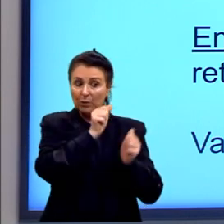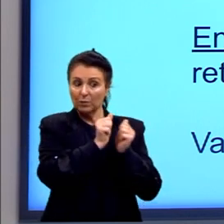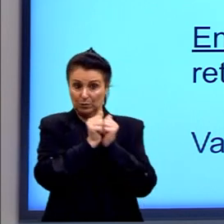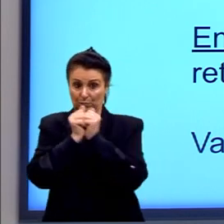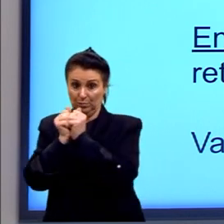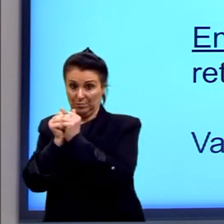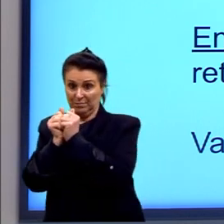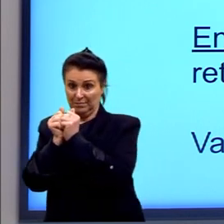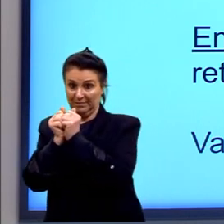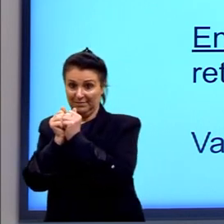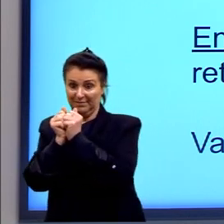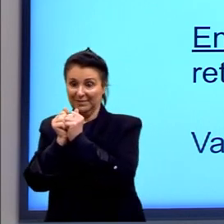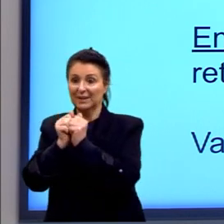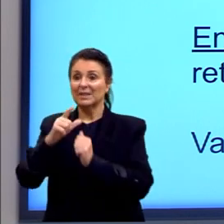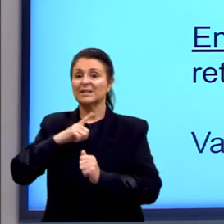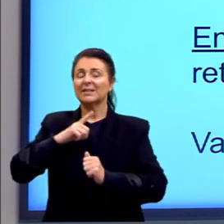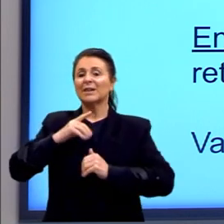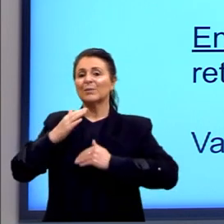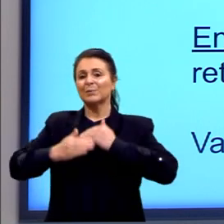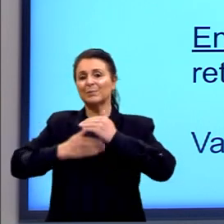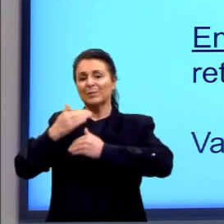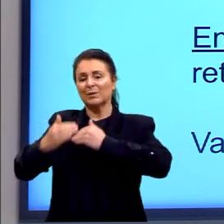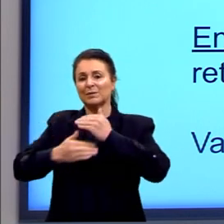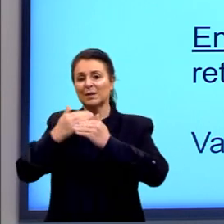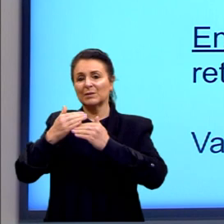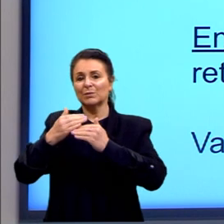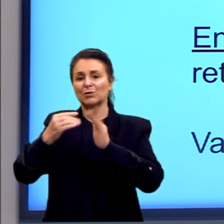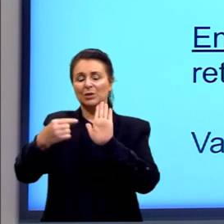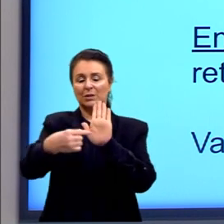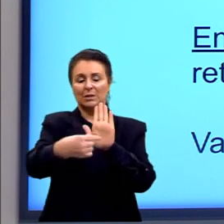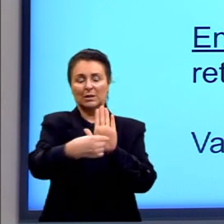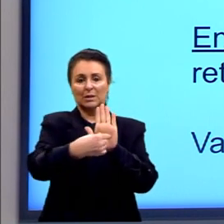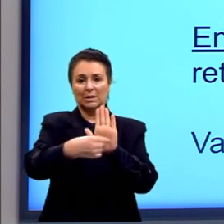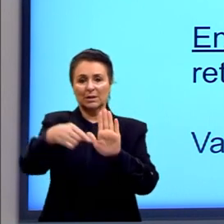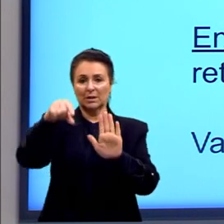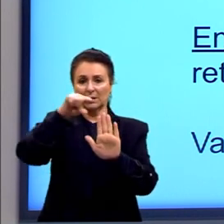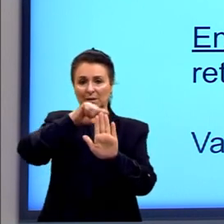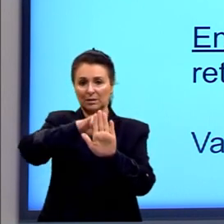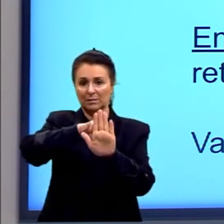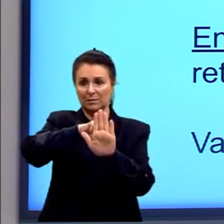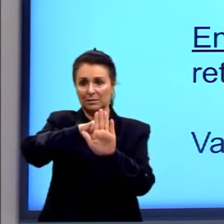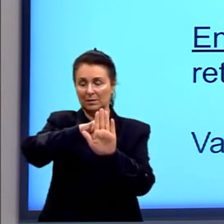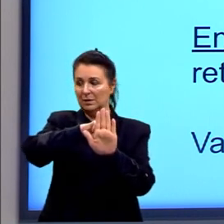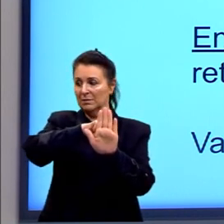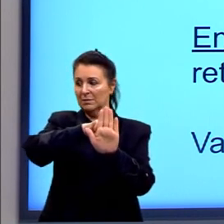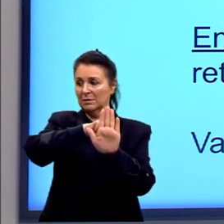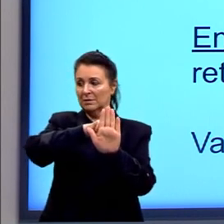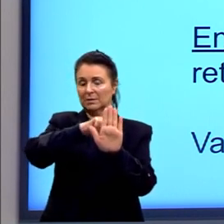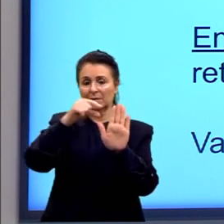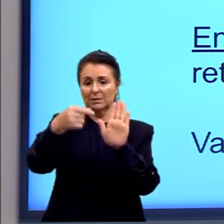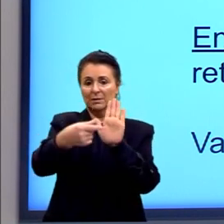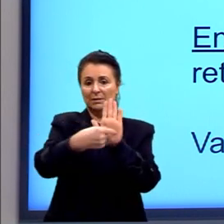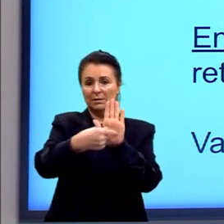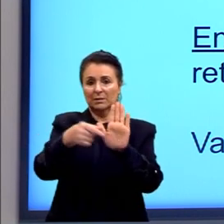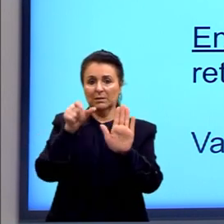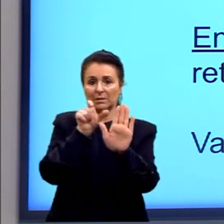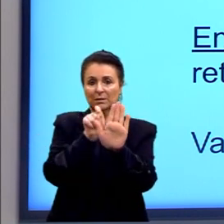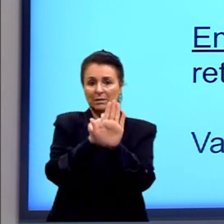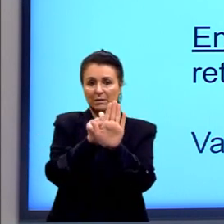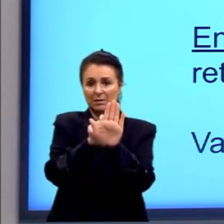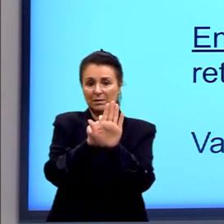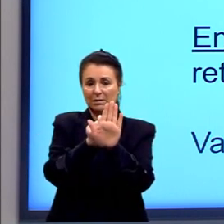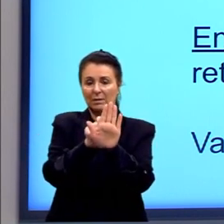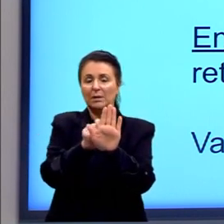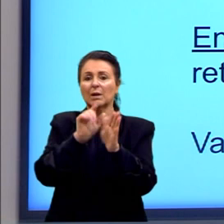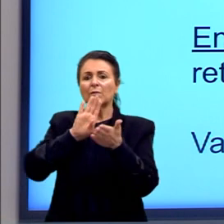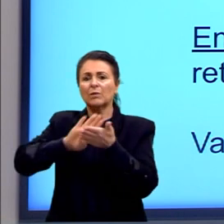Aqui a gente tem um processo de elipse. O que é isso? Eu vou retirar